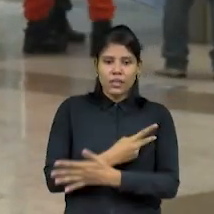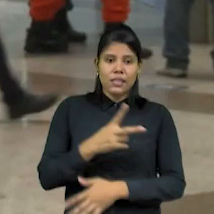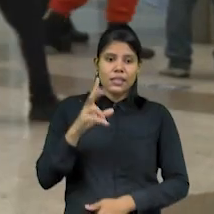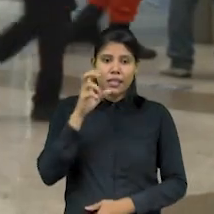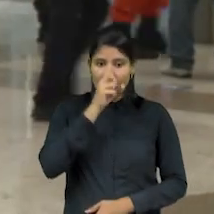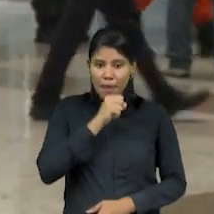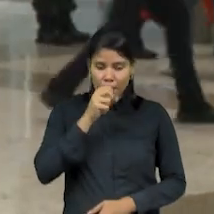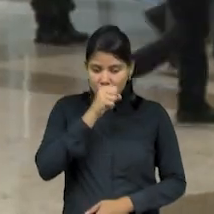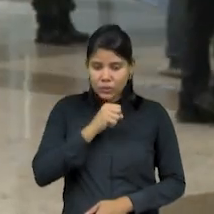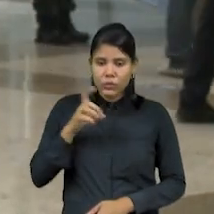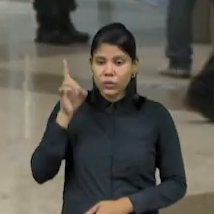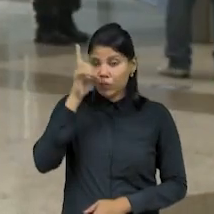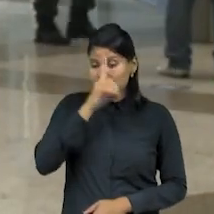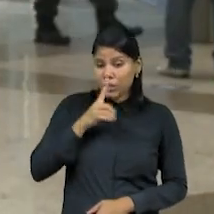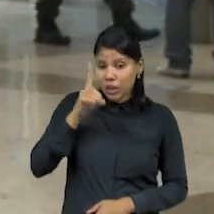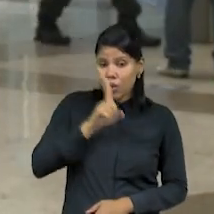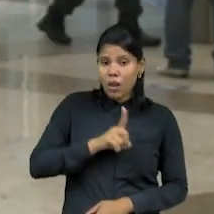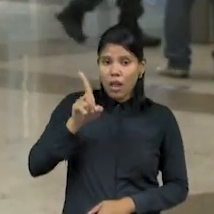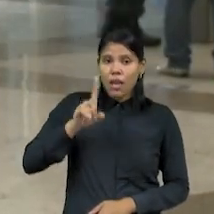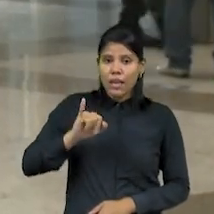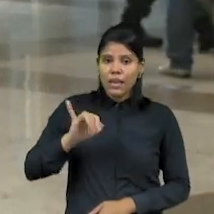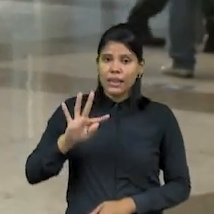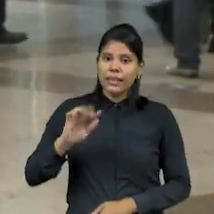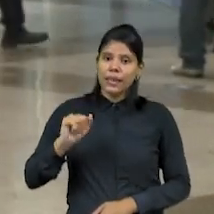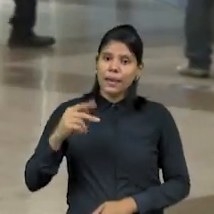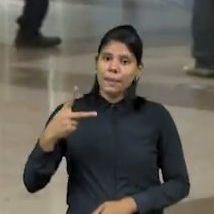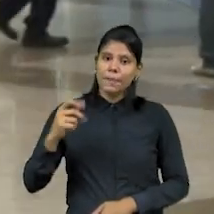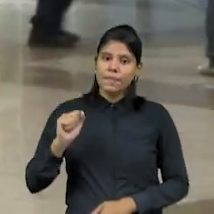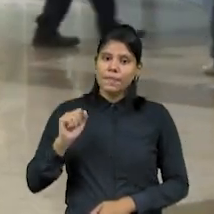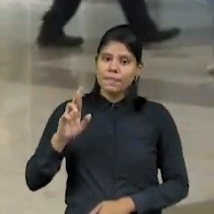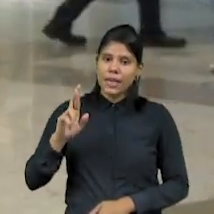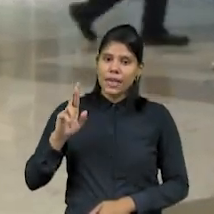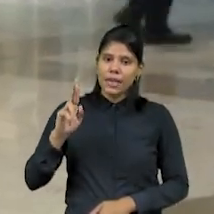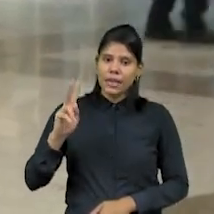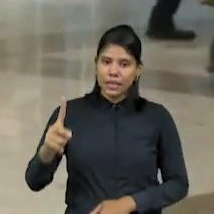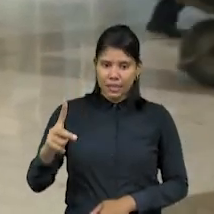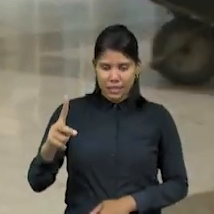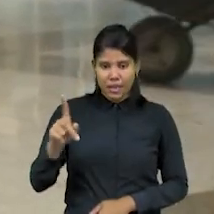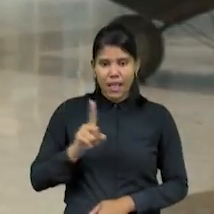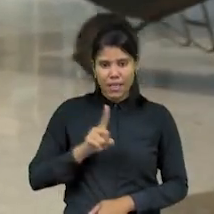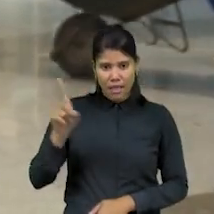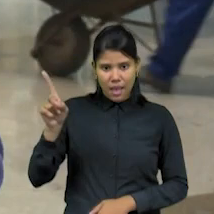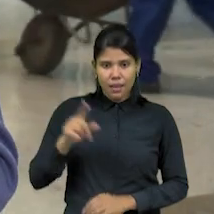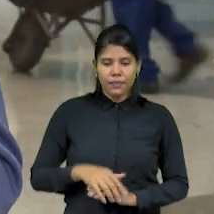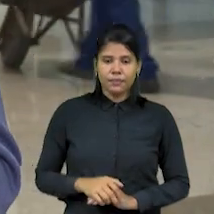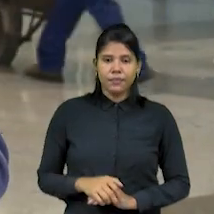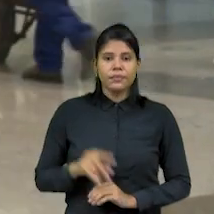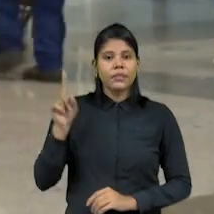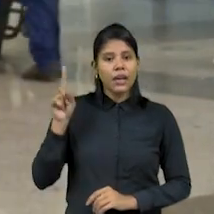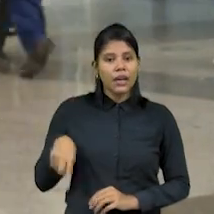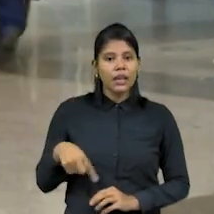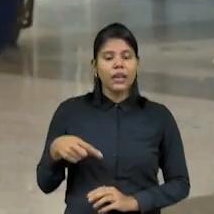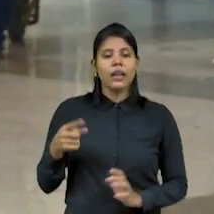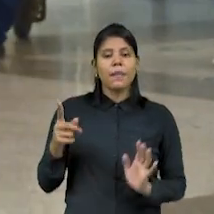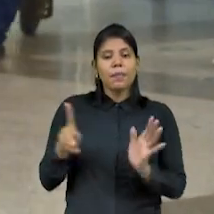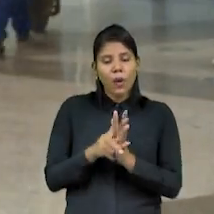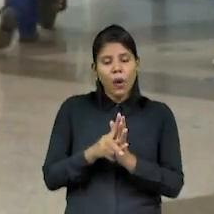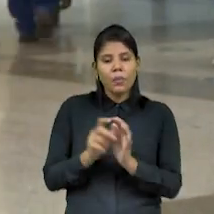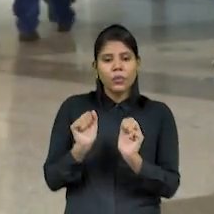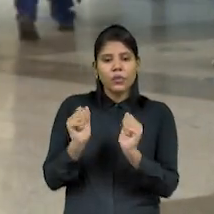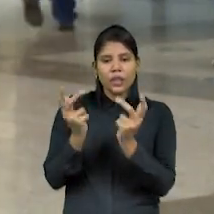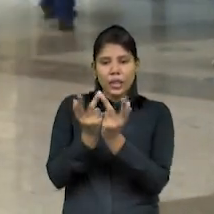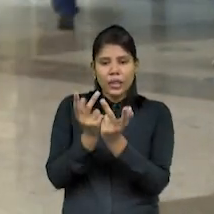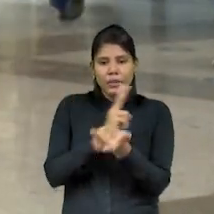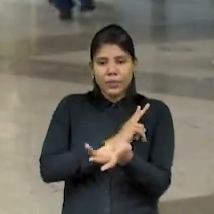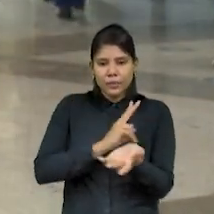dia 27, lá no Itaparque de Itaitinga, que é uma realização da Câmara de Vereadores de Itaitinga, com apoio do